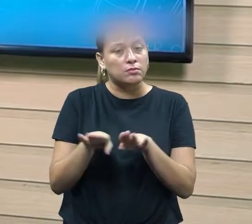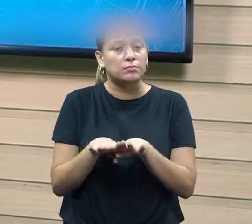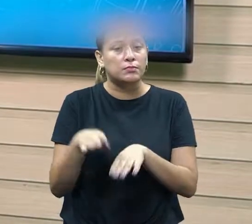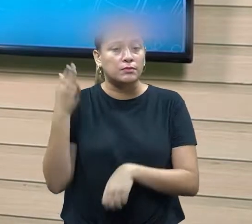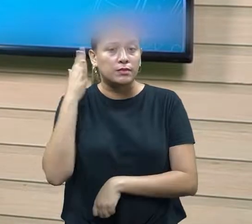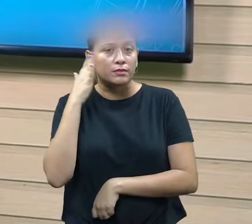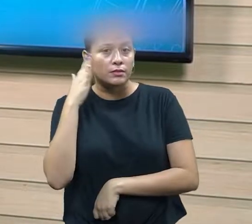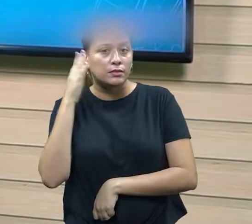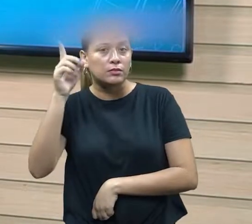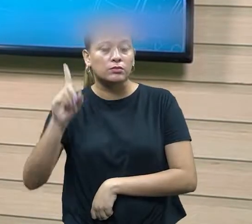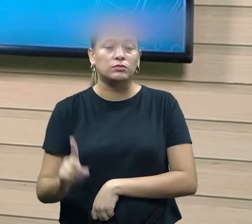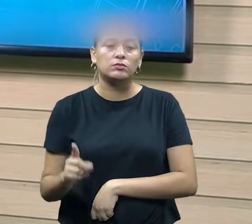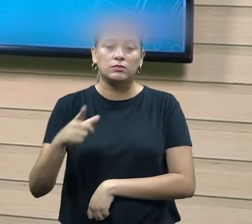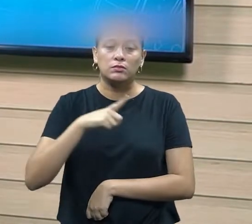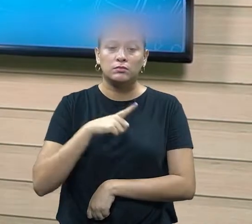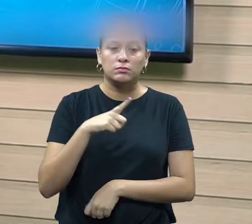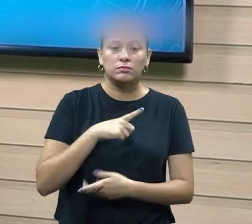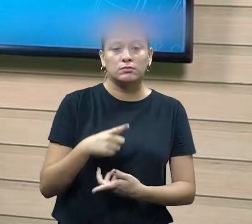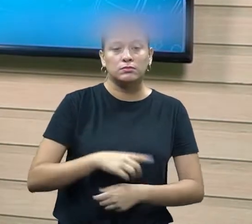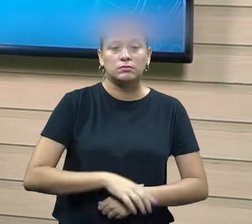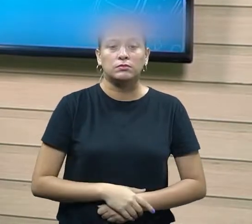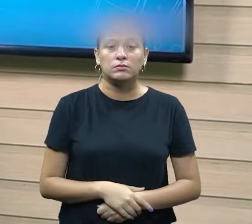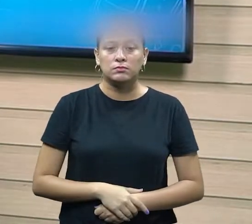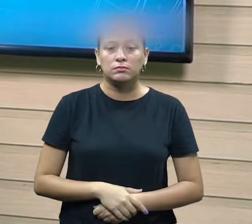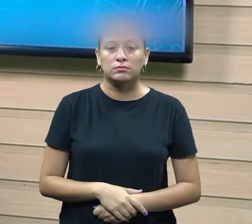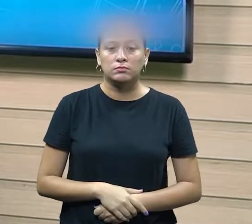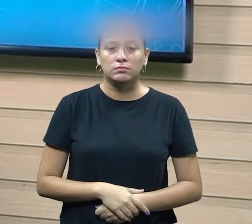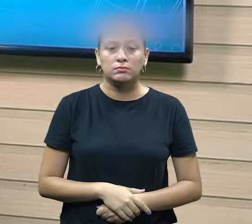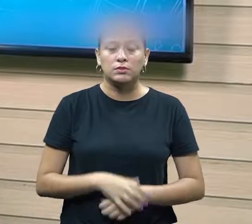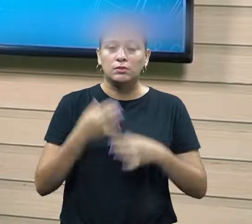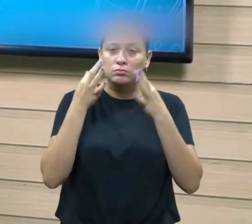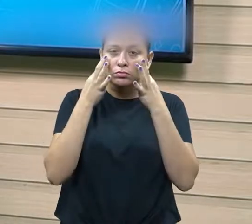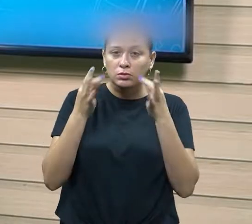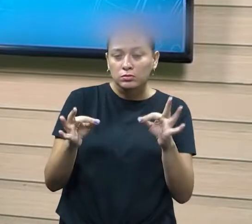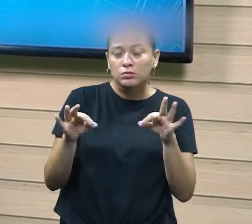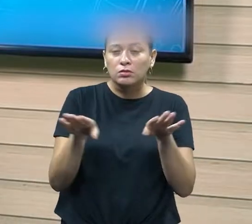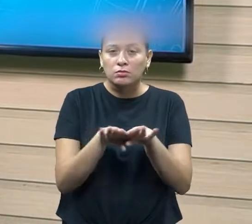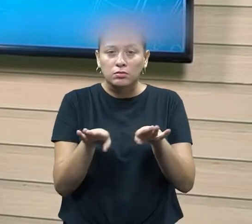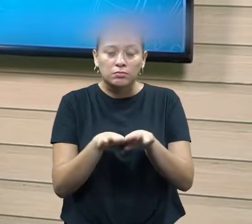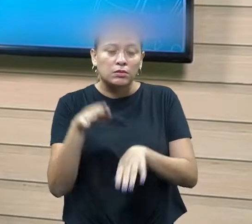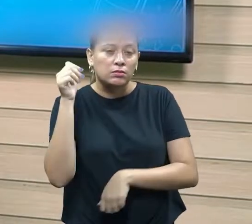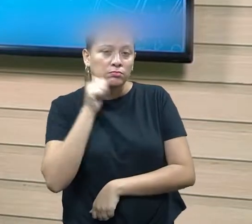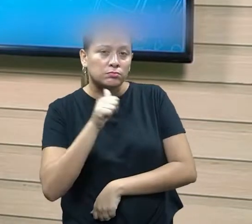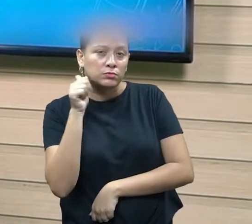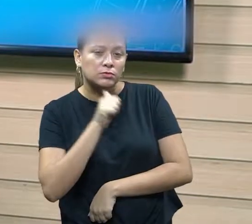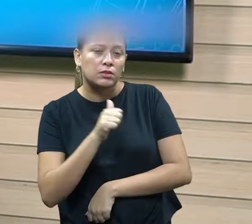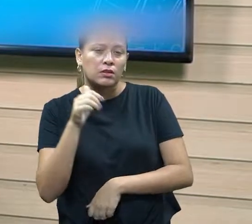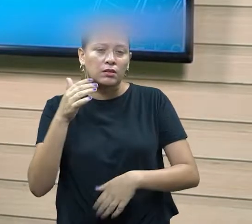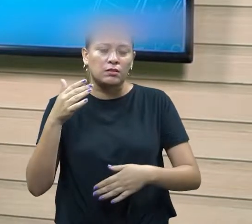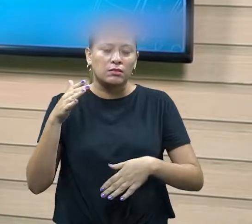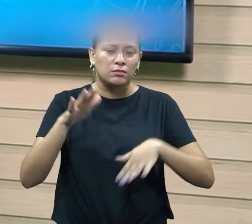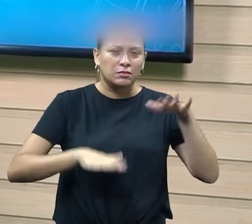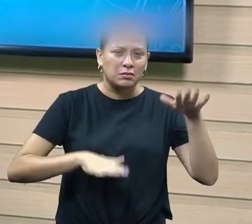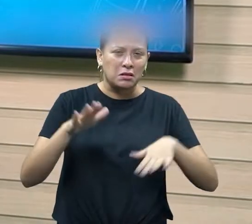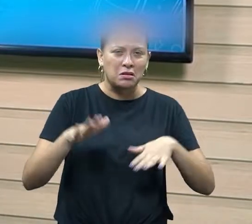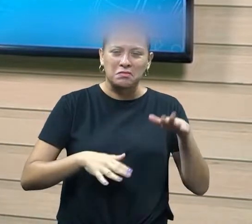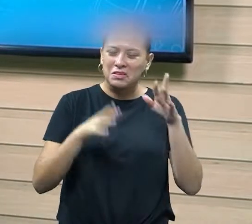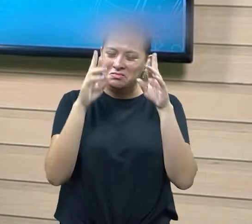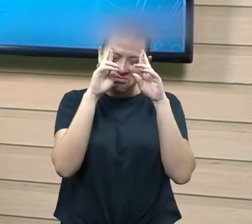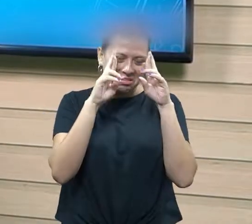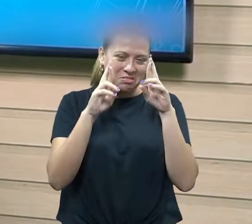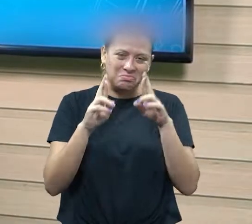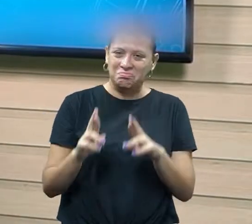que eu também tenho direito e aí eu chamo a atenção sobre as condições das mulheres que muitas das vezes não se respeita não se